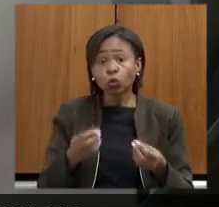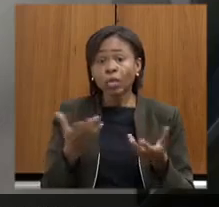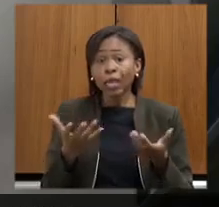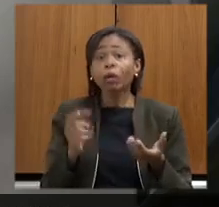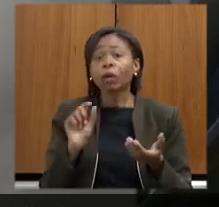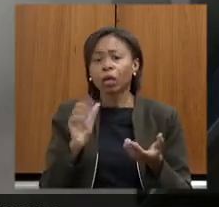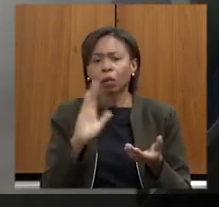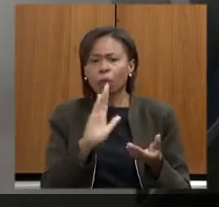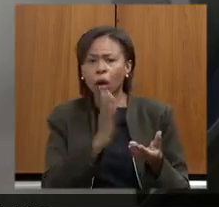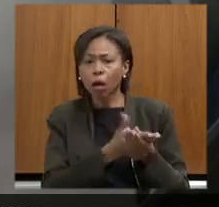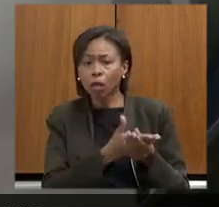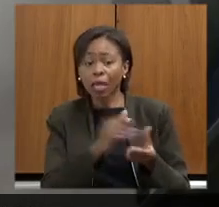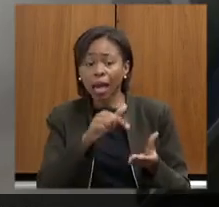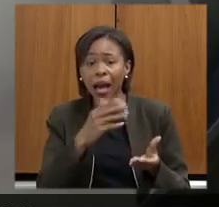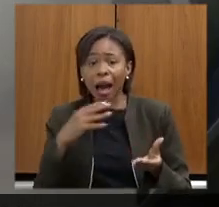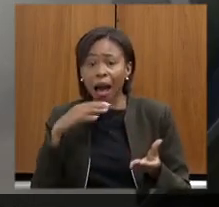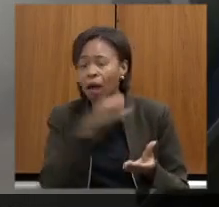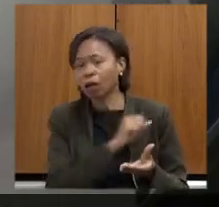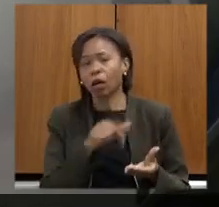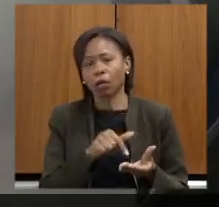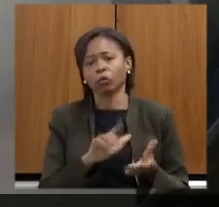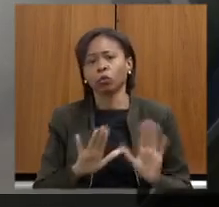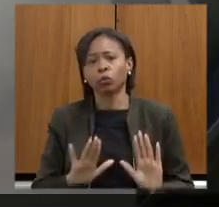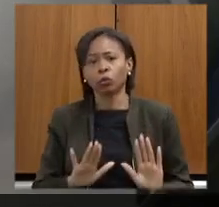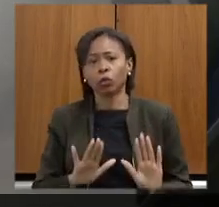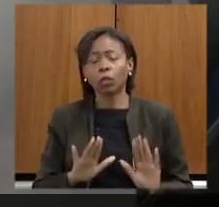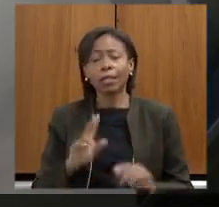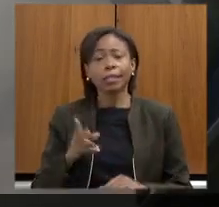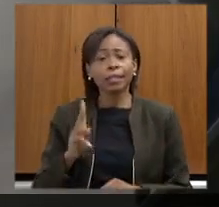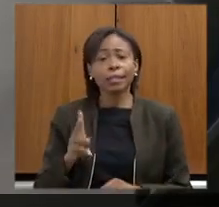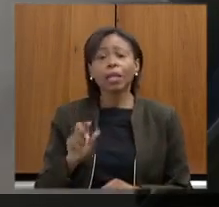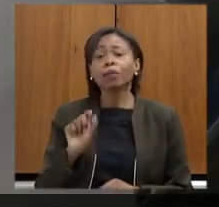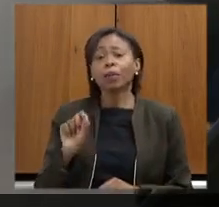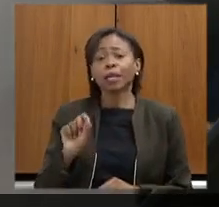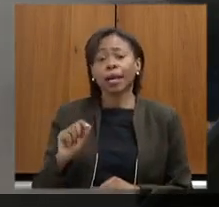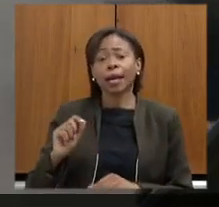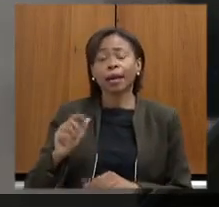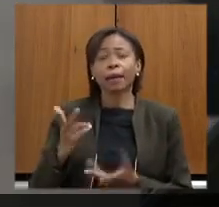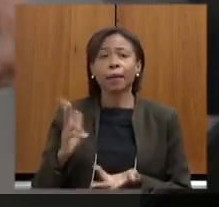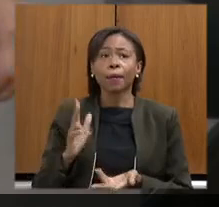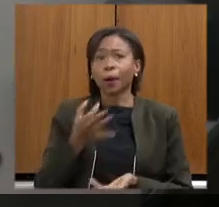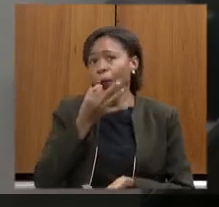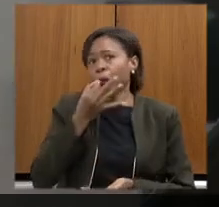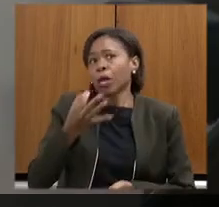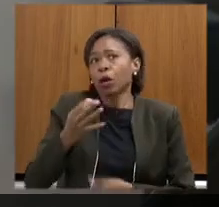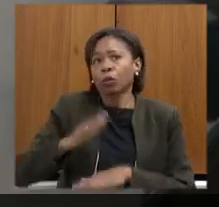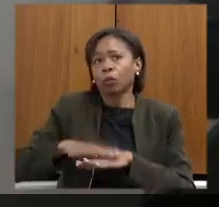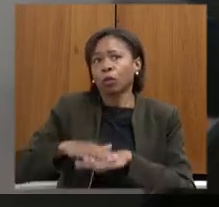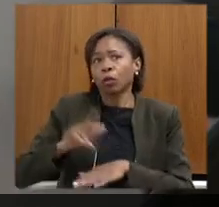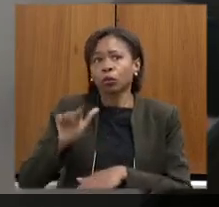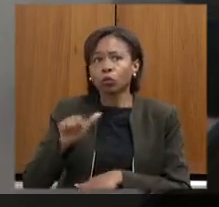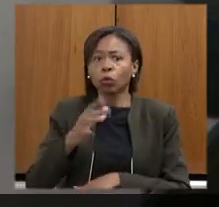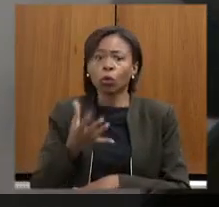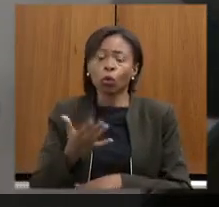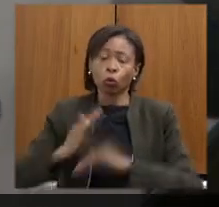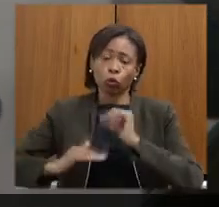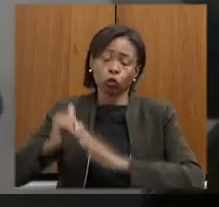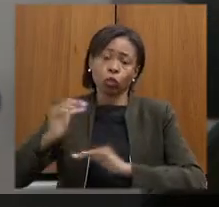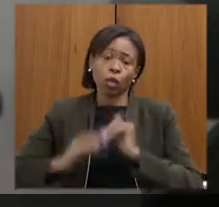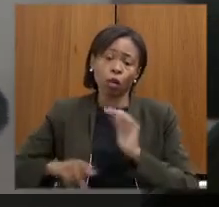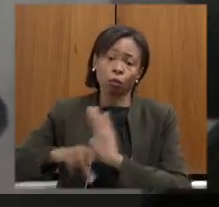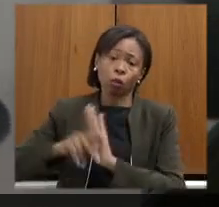e sempre posiciona o técnico do meio ambiente ou a secretaria como um